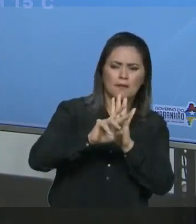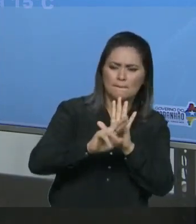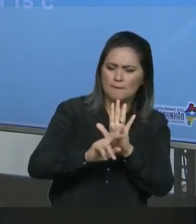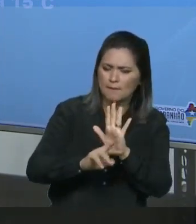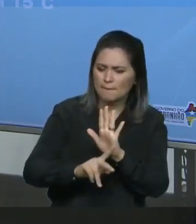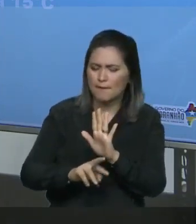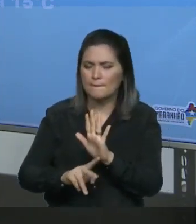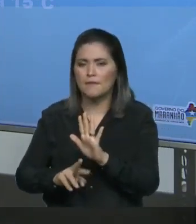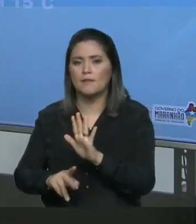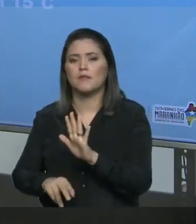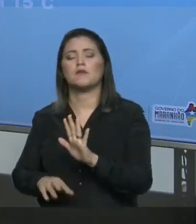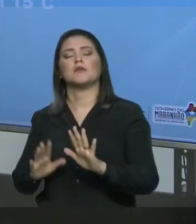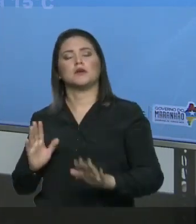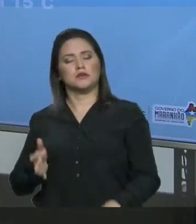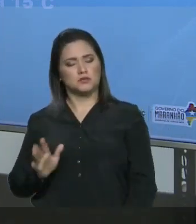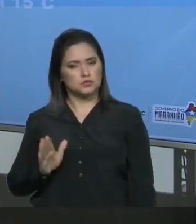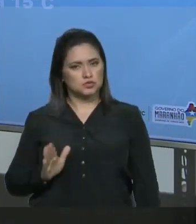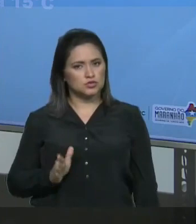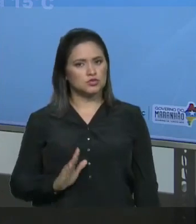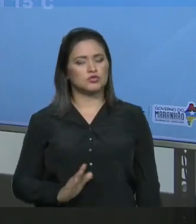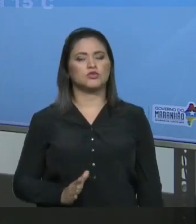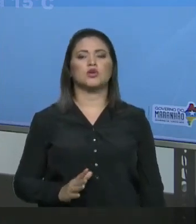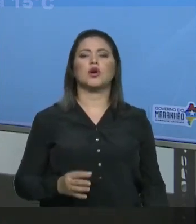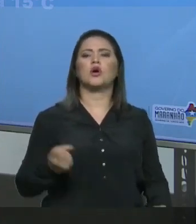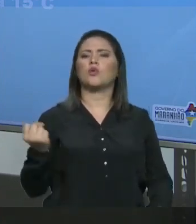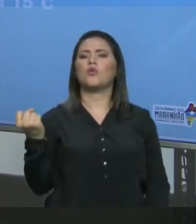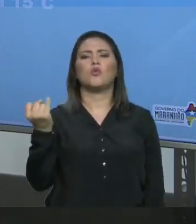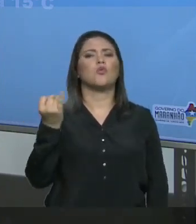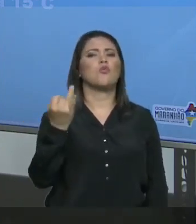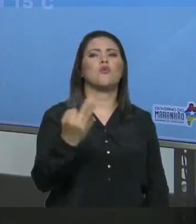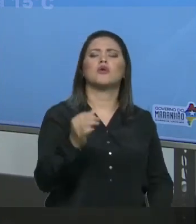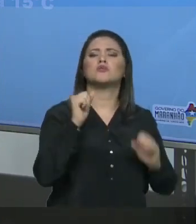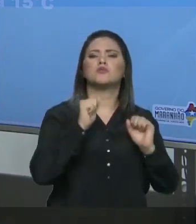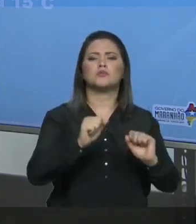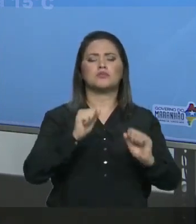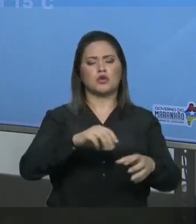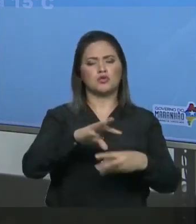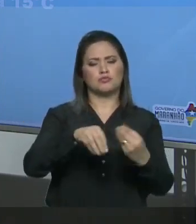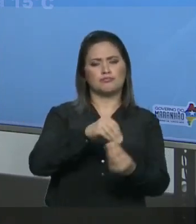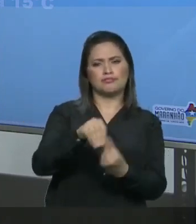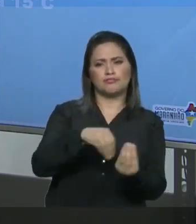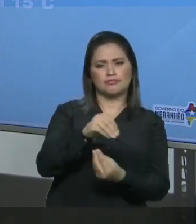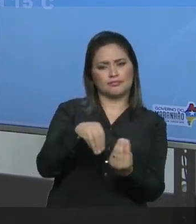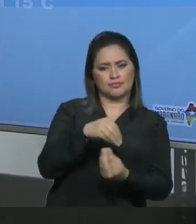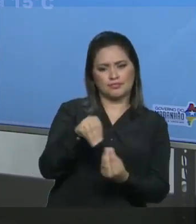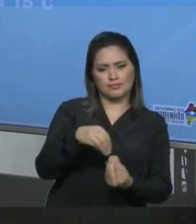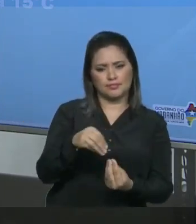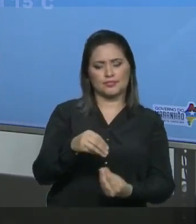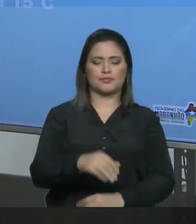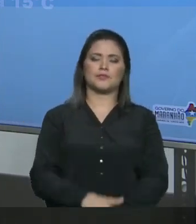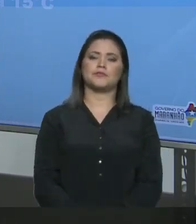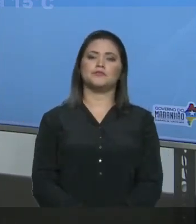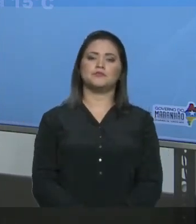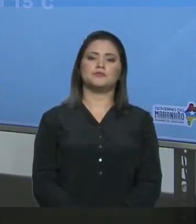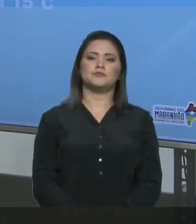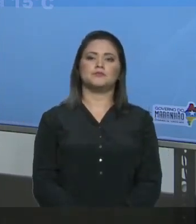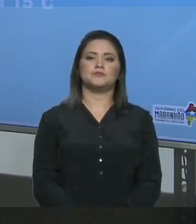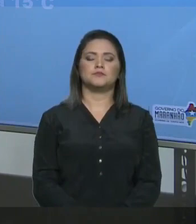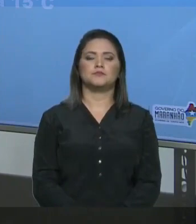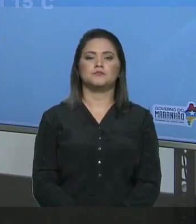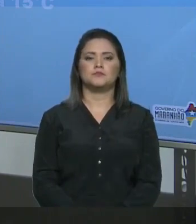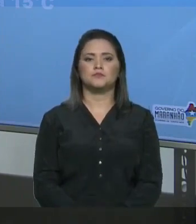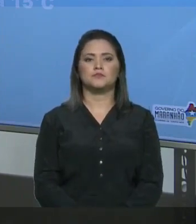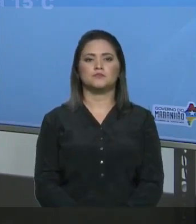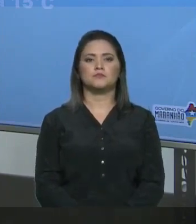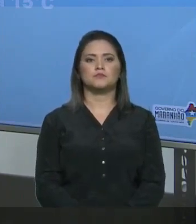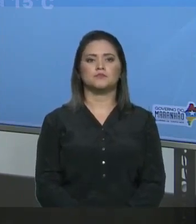É possível No caso sal de cozinha Ser dissolvido Numa quantidade padrão de solvente Ok? Então aqui neste Coeficiente